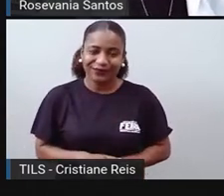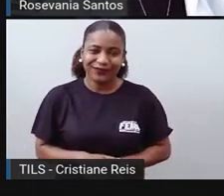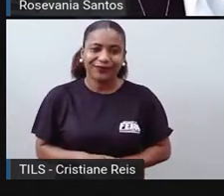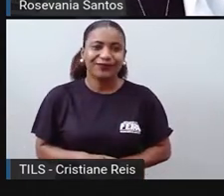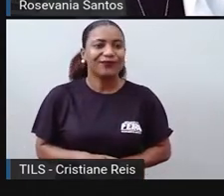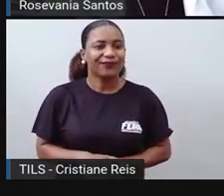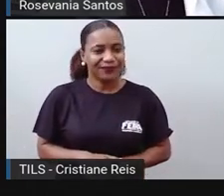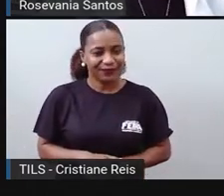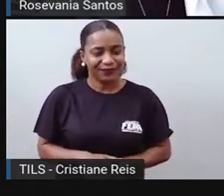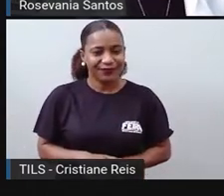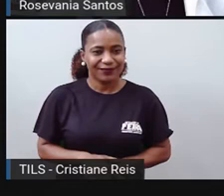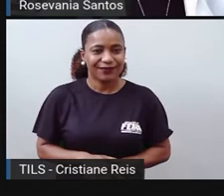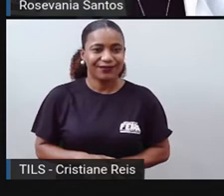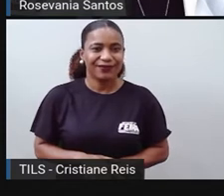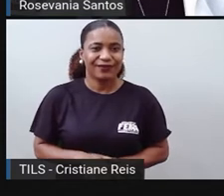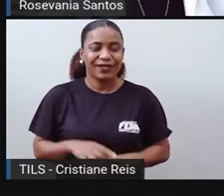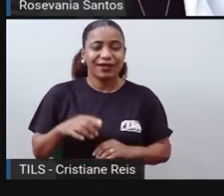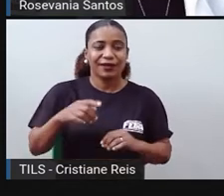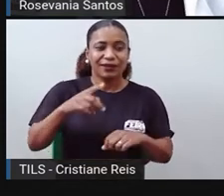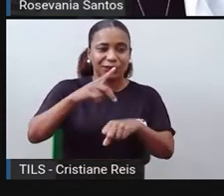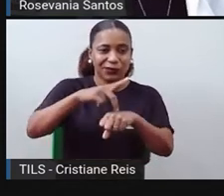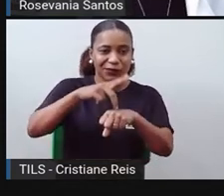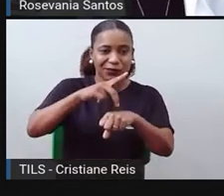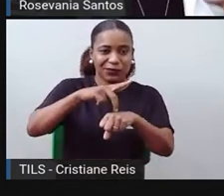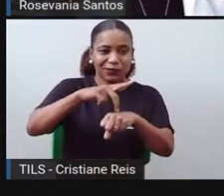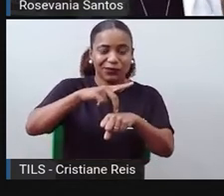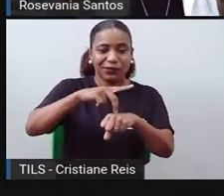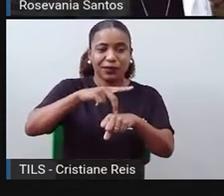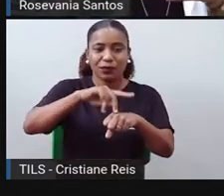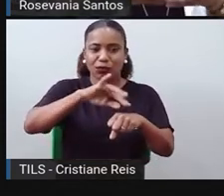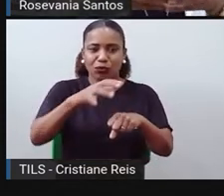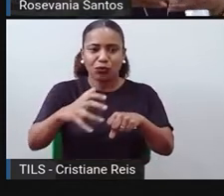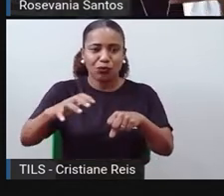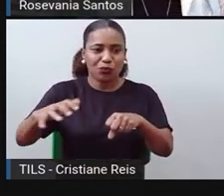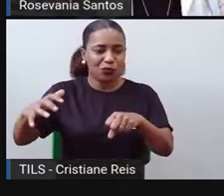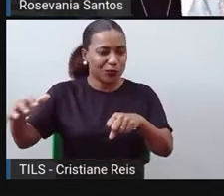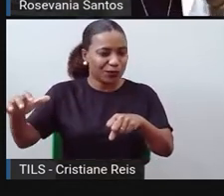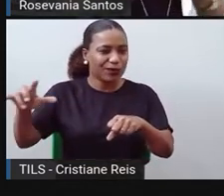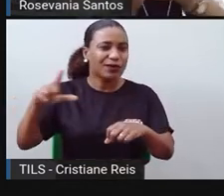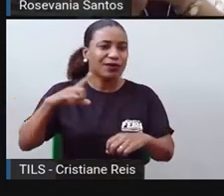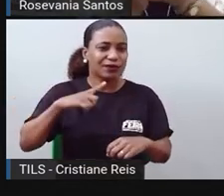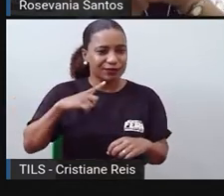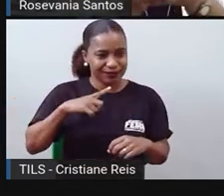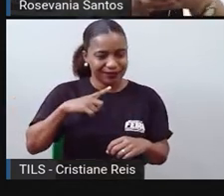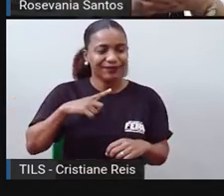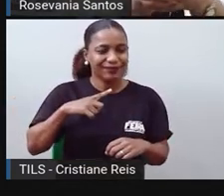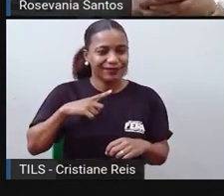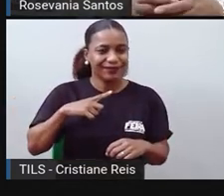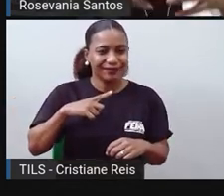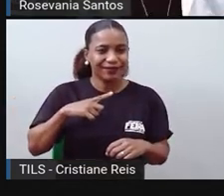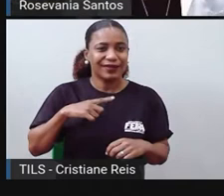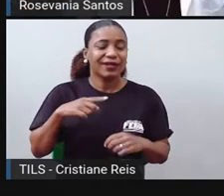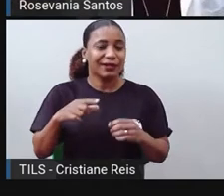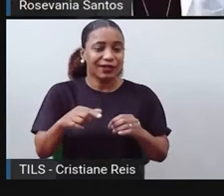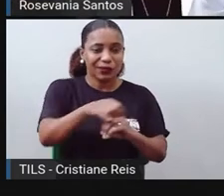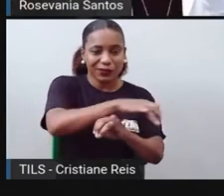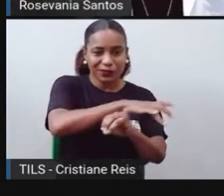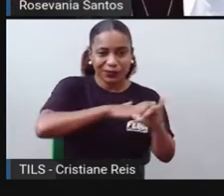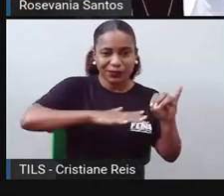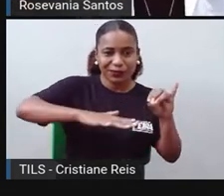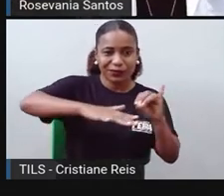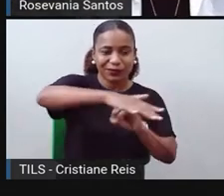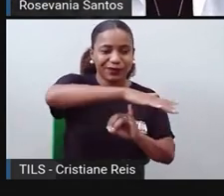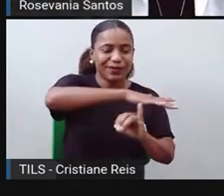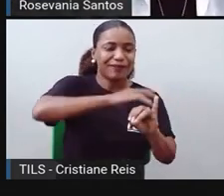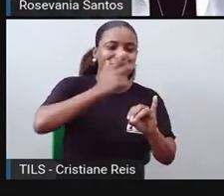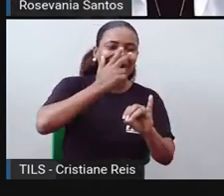aparente conexão com as roças da crosta. Então, você tem o topinho ali, que é o meinho da ilha, e depois forma